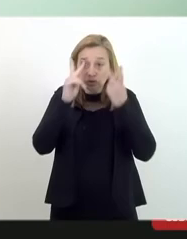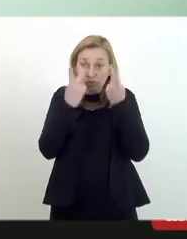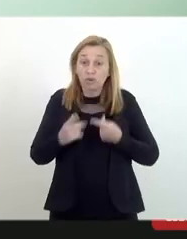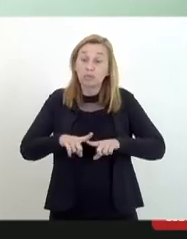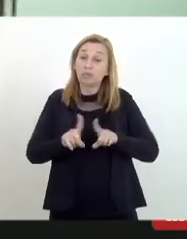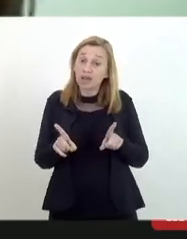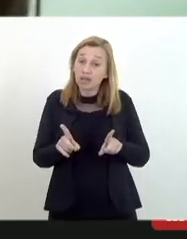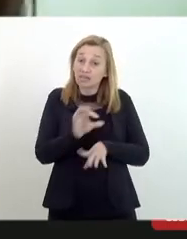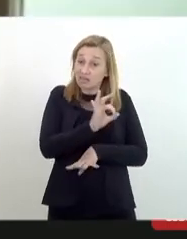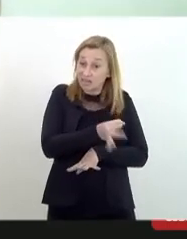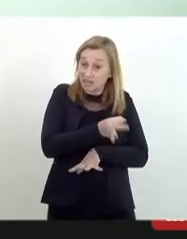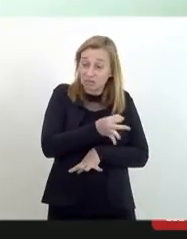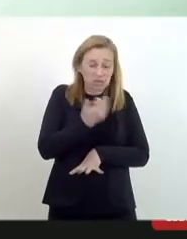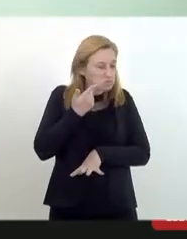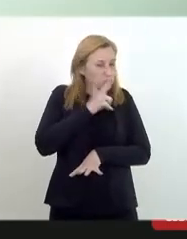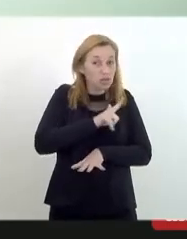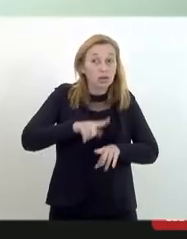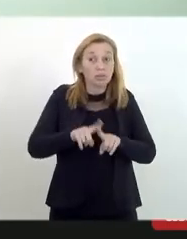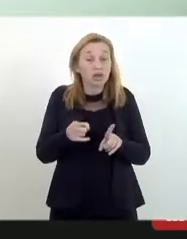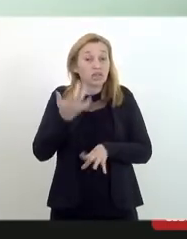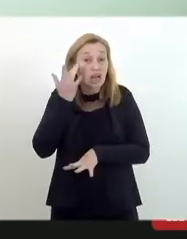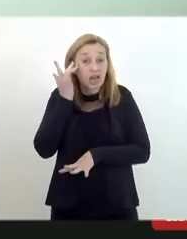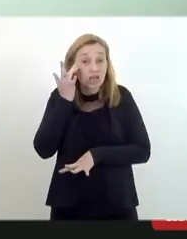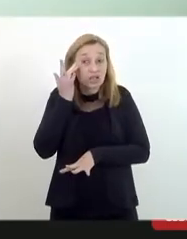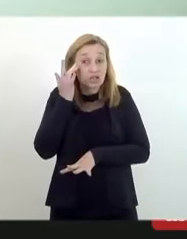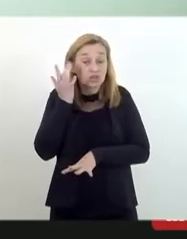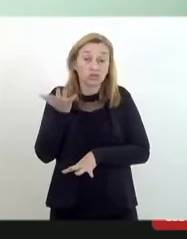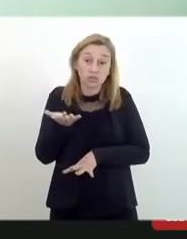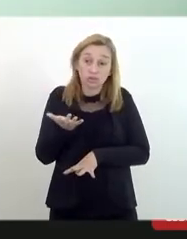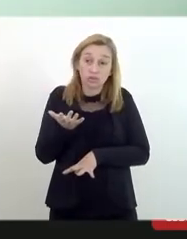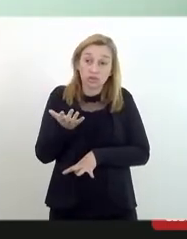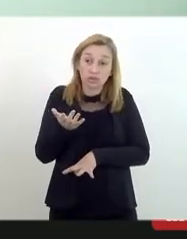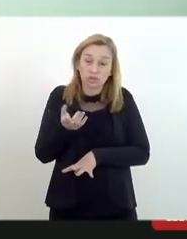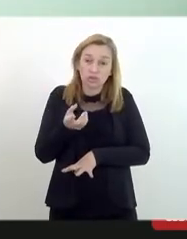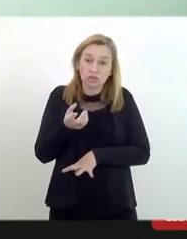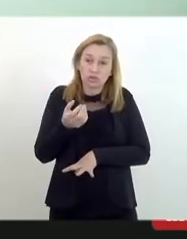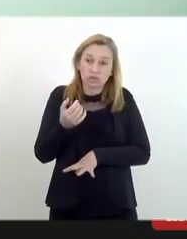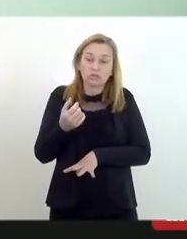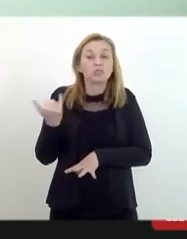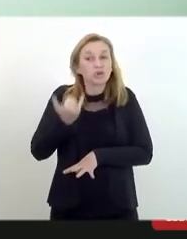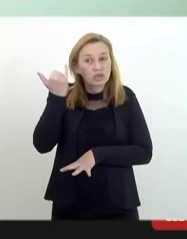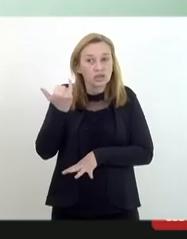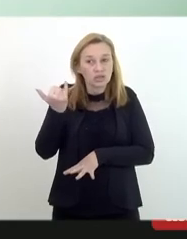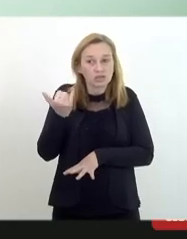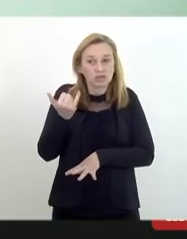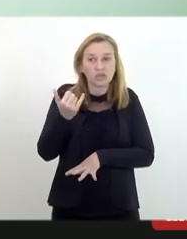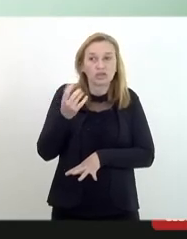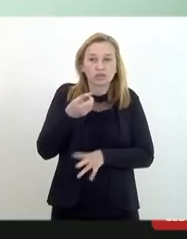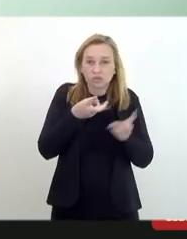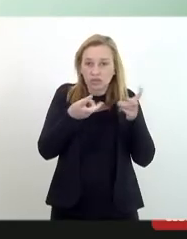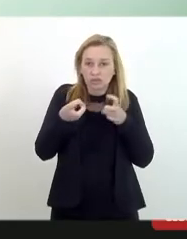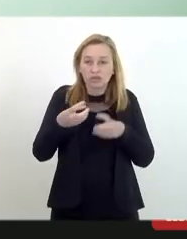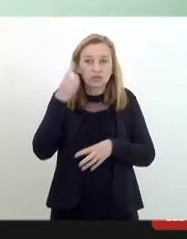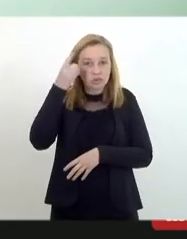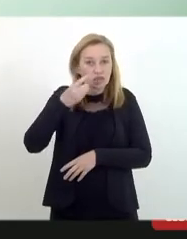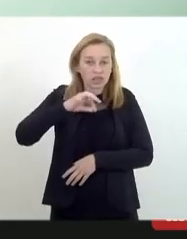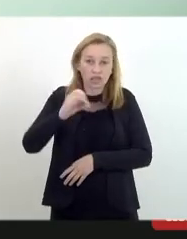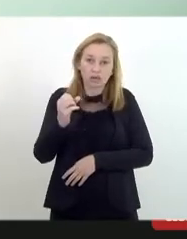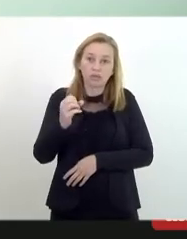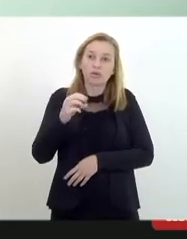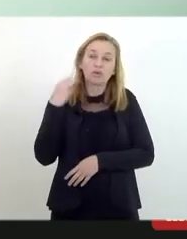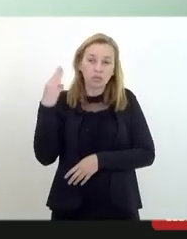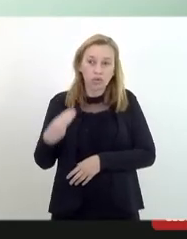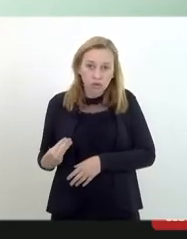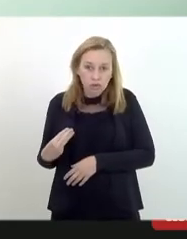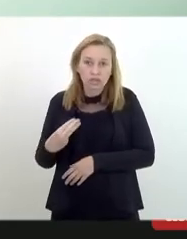lamentavelmente não conseguimos então acho muito pertinente essa observação feita pela deputada Mônica Francisco da nossa